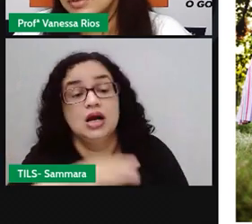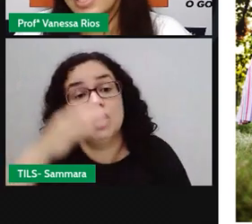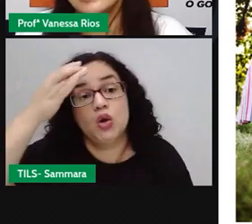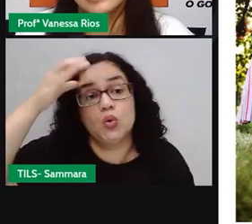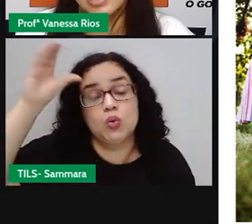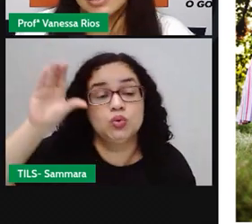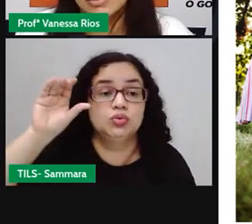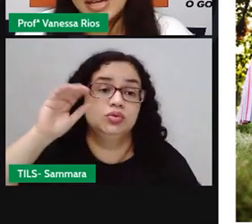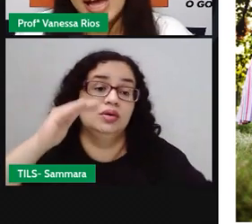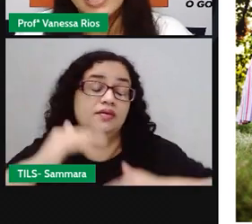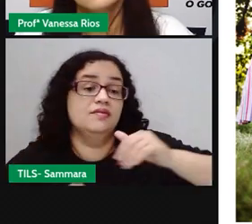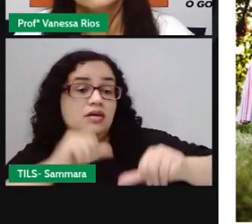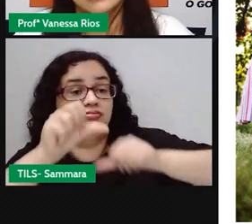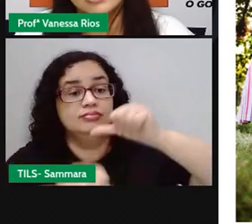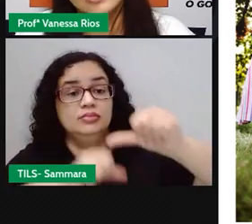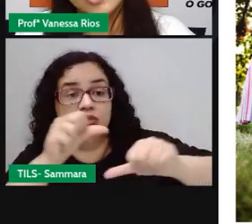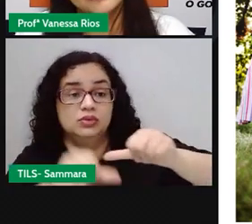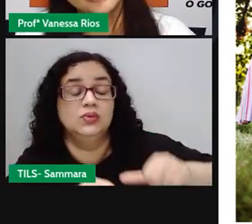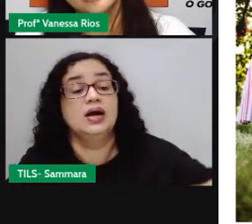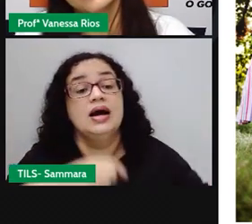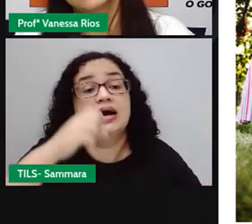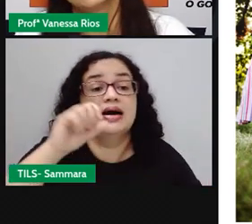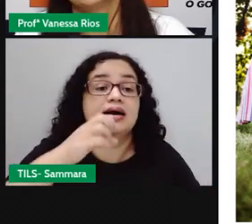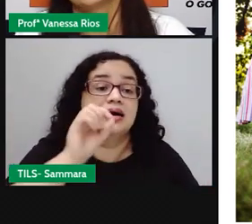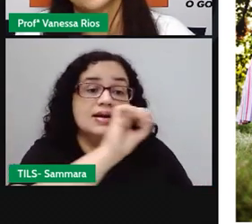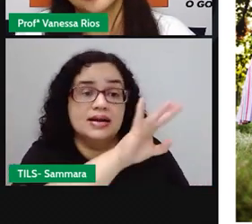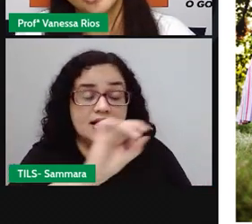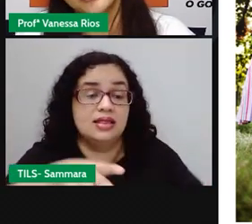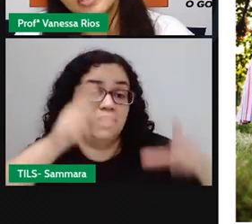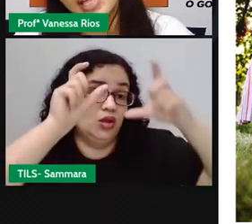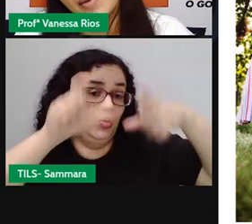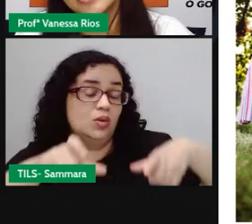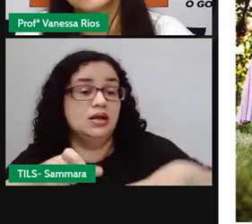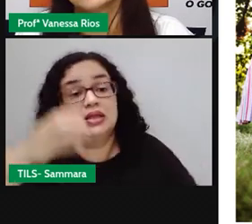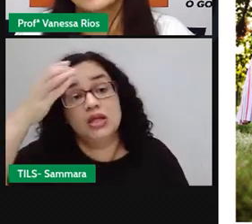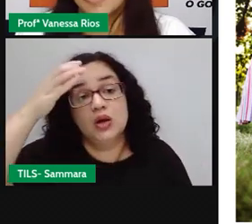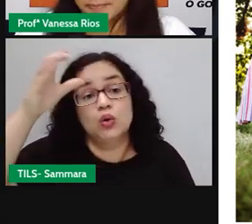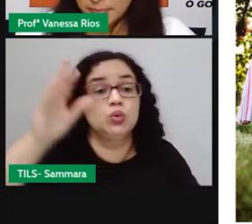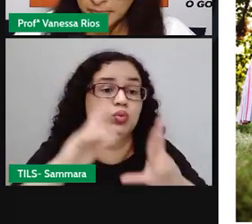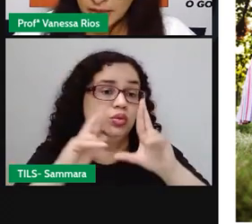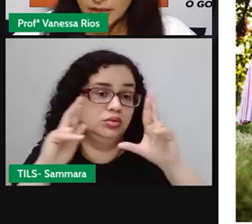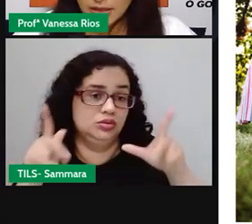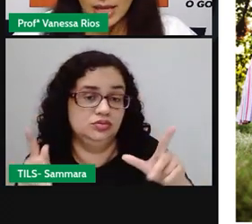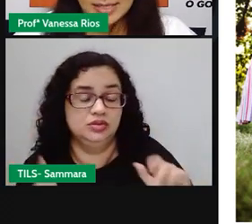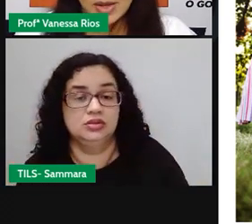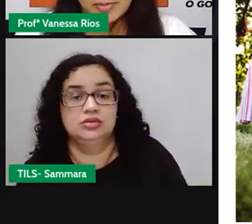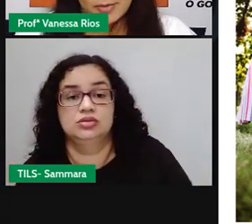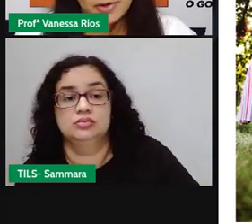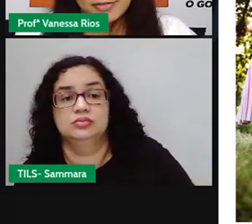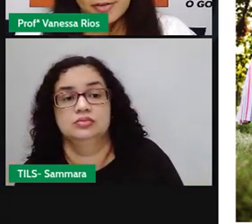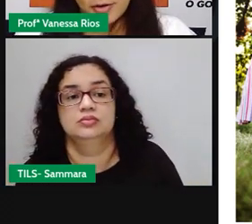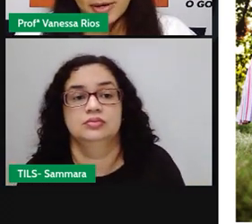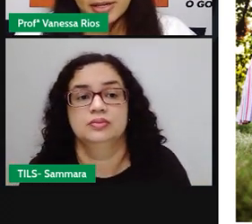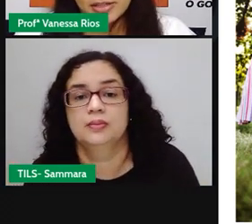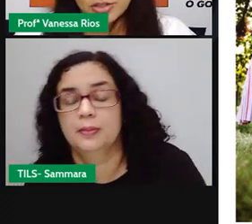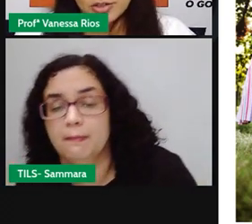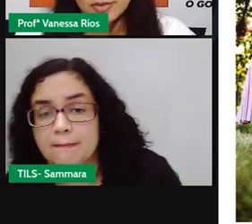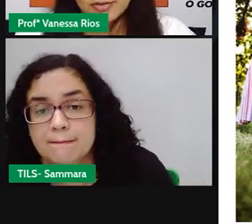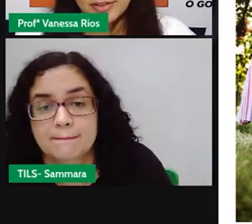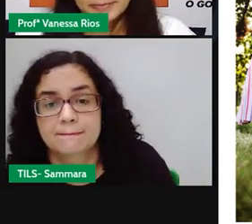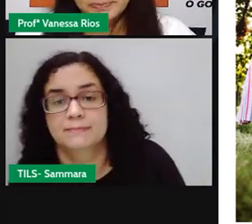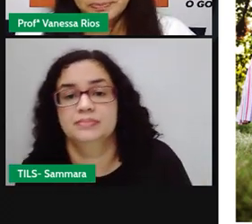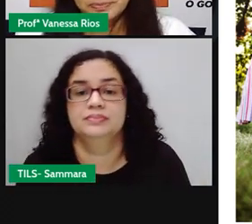mudando, né? E cada lugar tem a sua própria cultura, os seus próprios hábitos. A sua própria forma